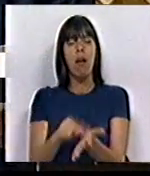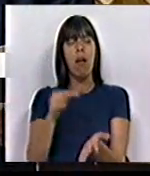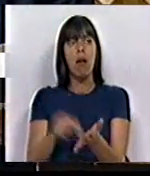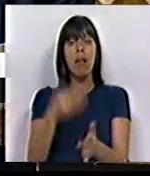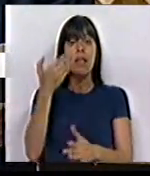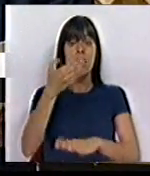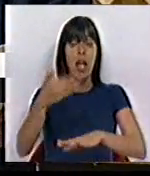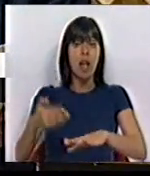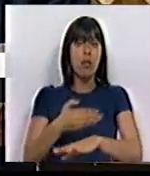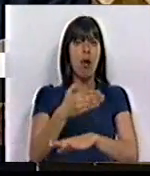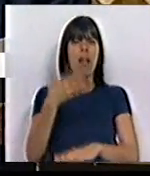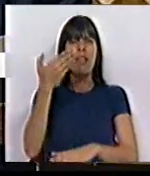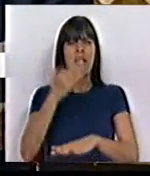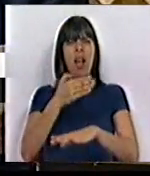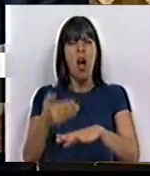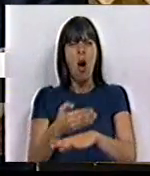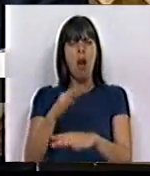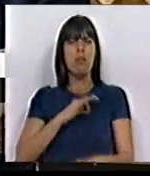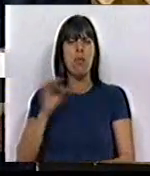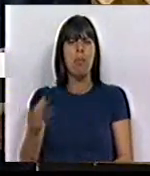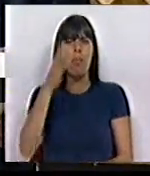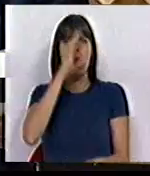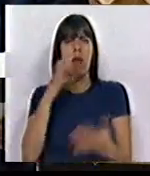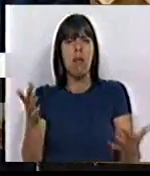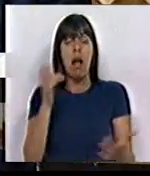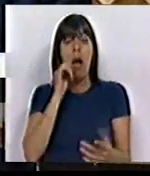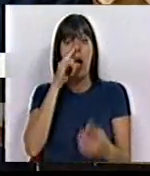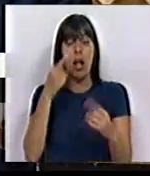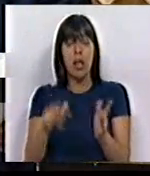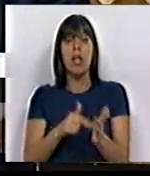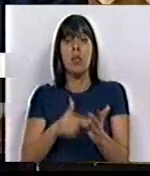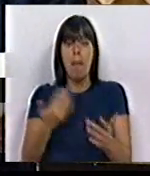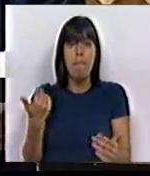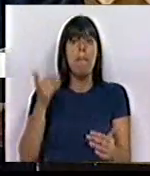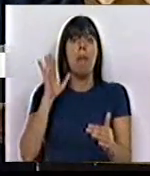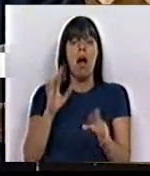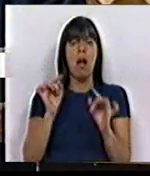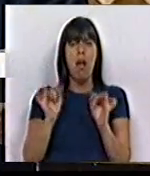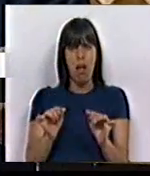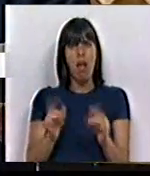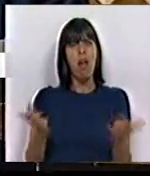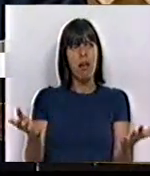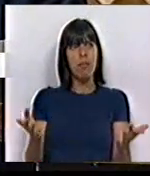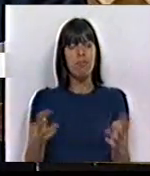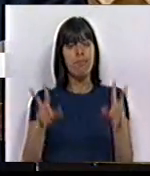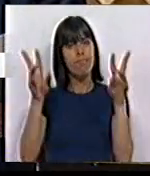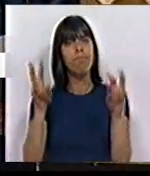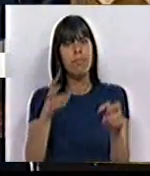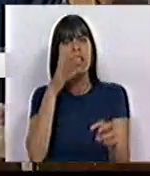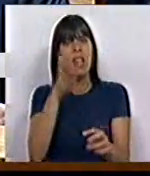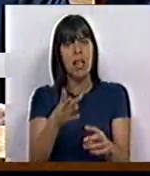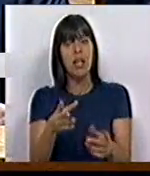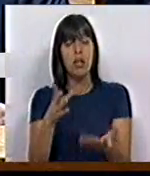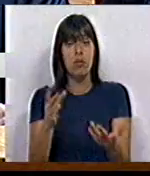7 horas. 7 horas, Sr. Primeiro-Ministro. E há quem tenha esperado mais. É isto que chama,